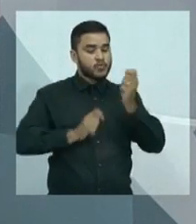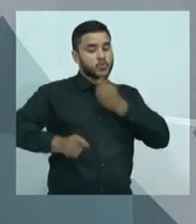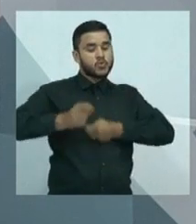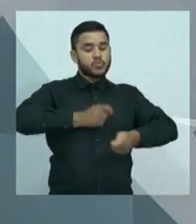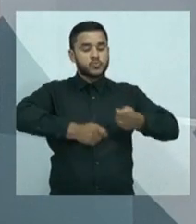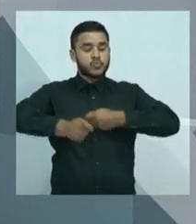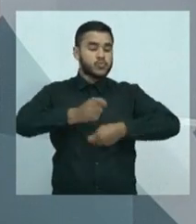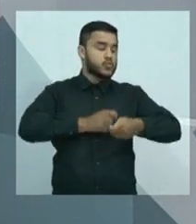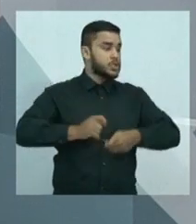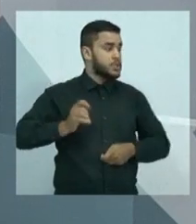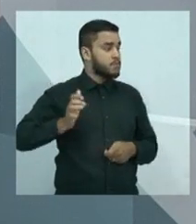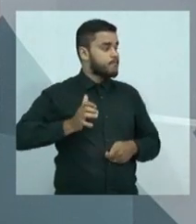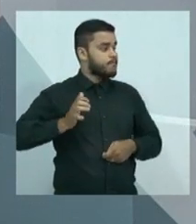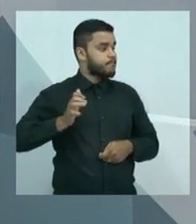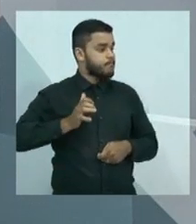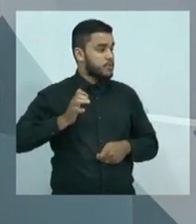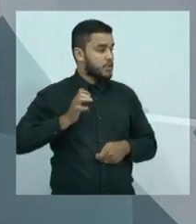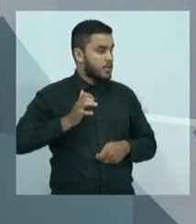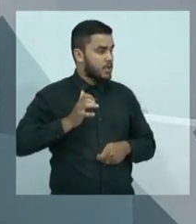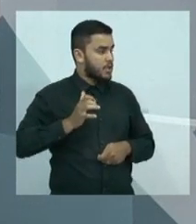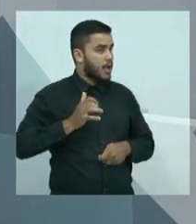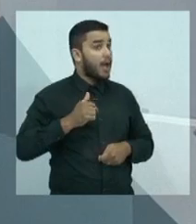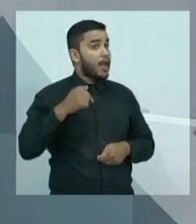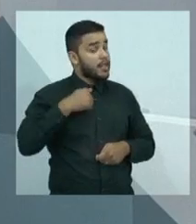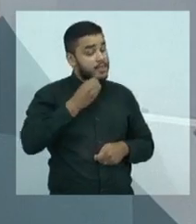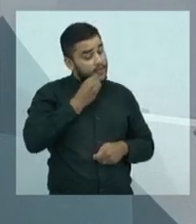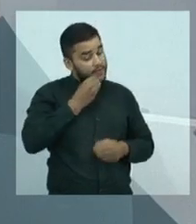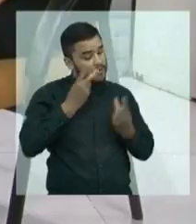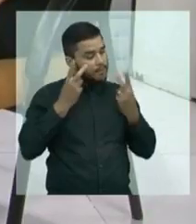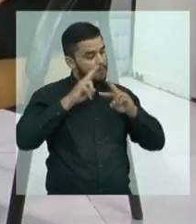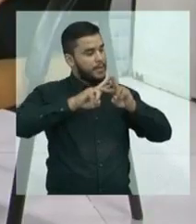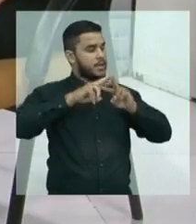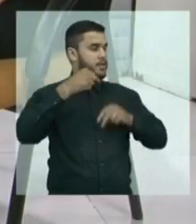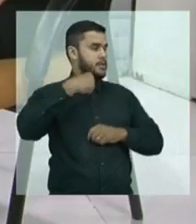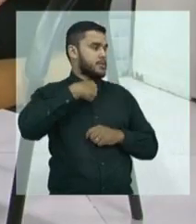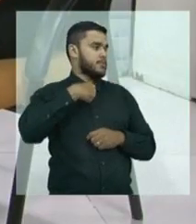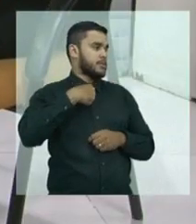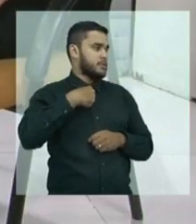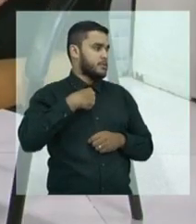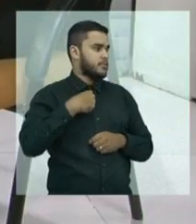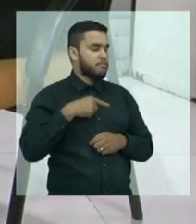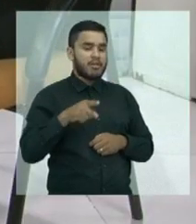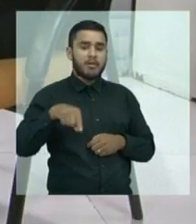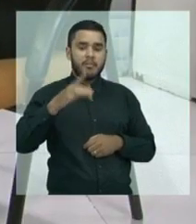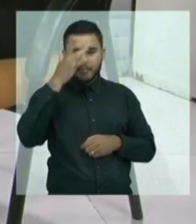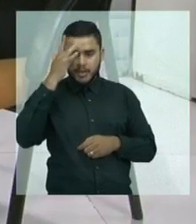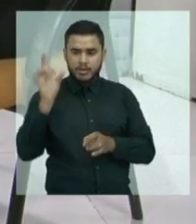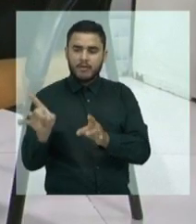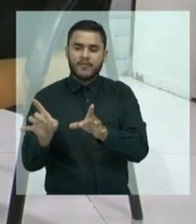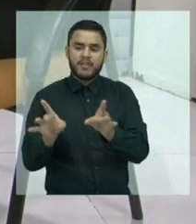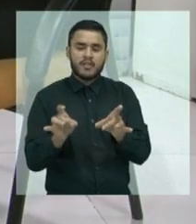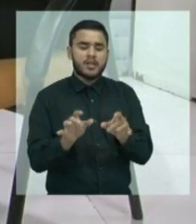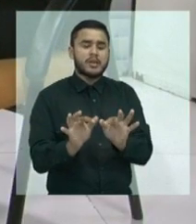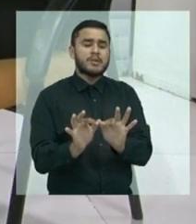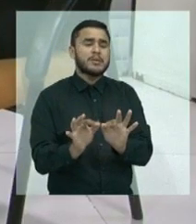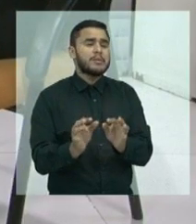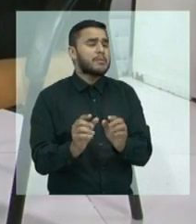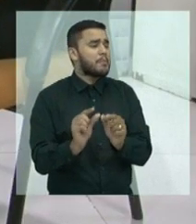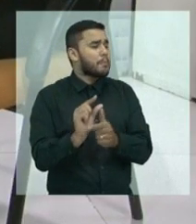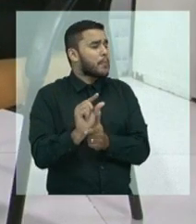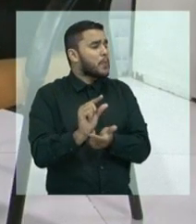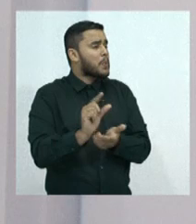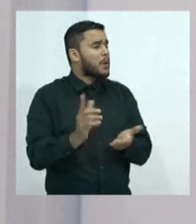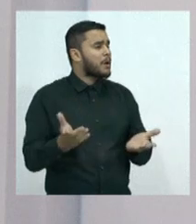drogas, né. Não um que está vendendo na rua. É uma hipótese. Na verdade, 67% das prisões